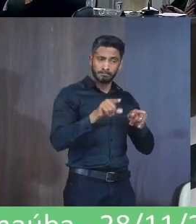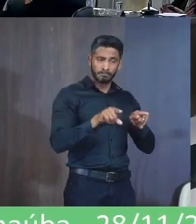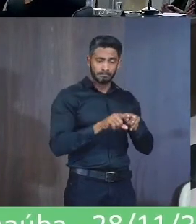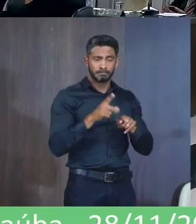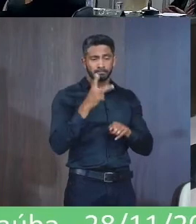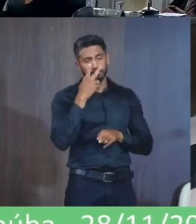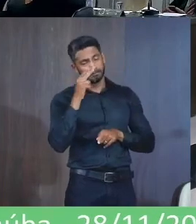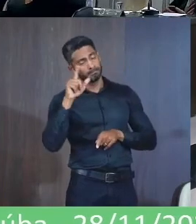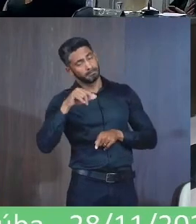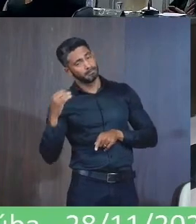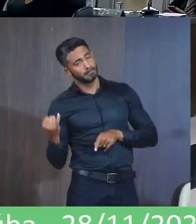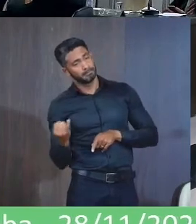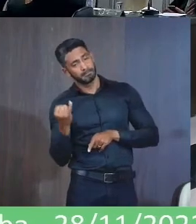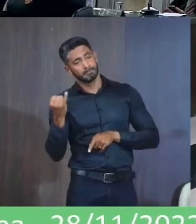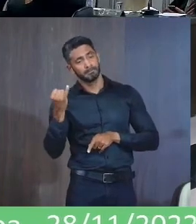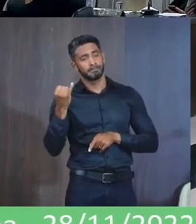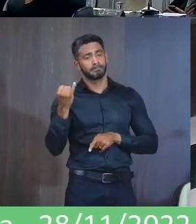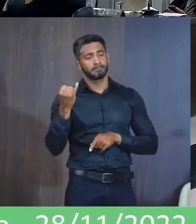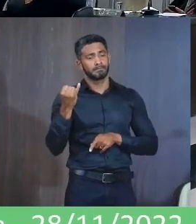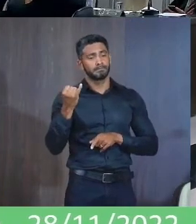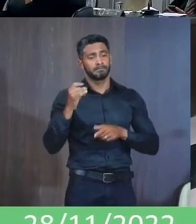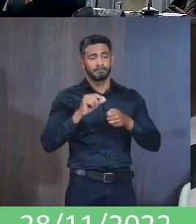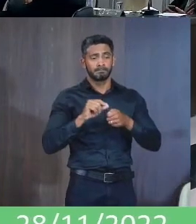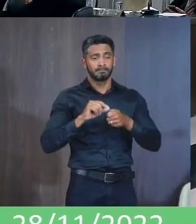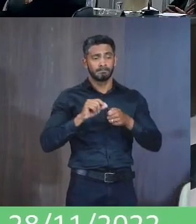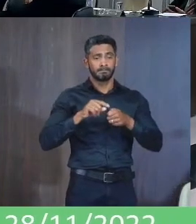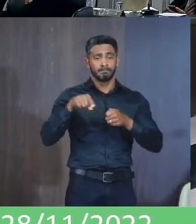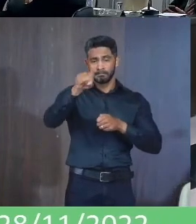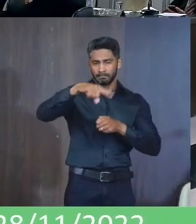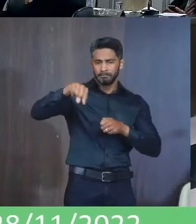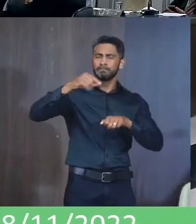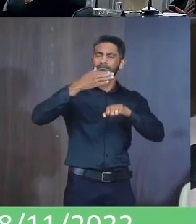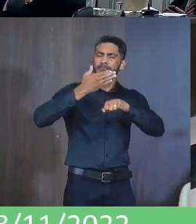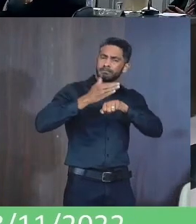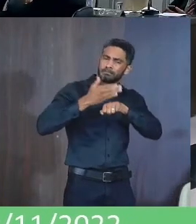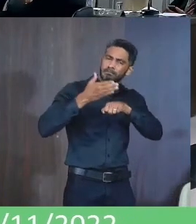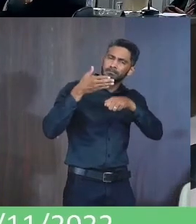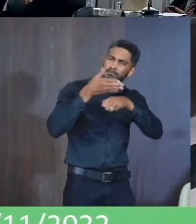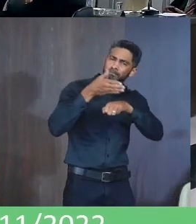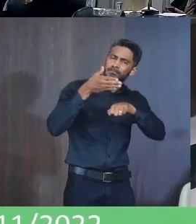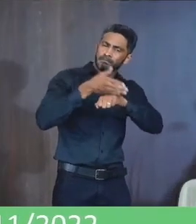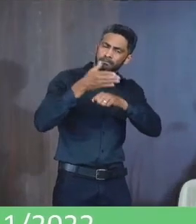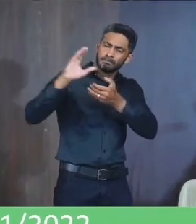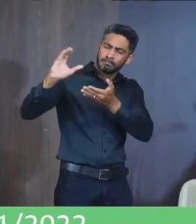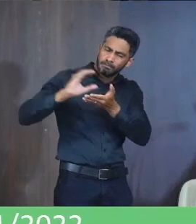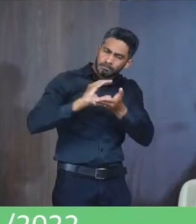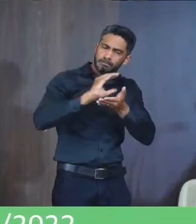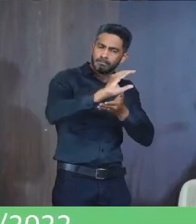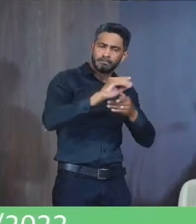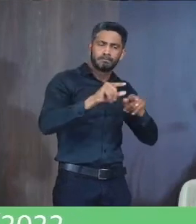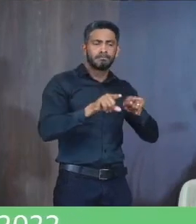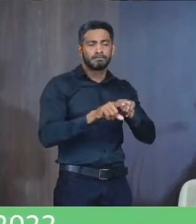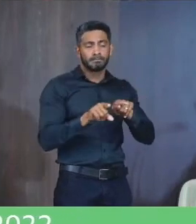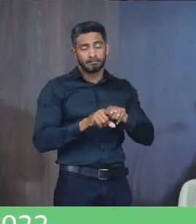É importante dizer isso Para fazer Como que os outros Também participem Fazendo as suas doações Como puder